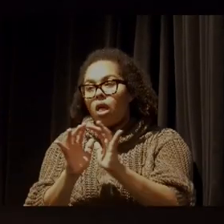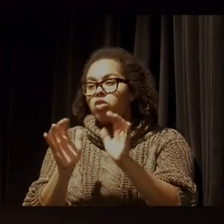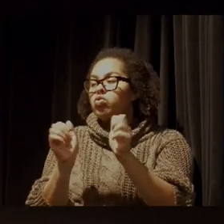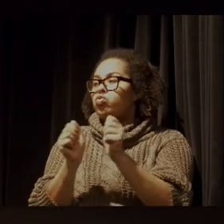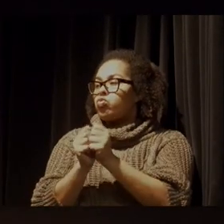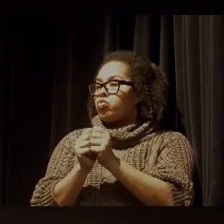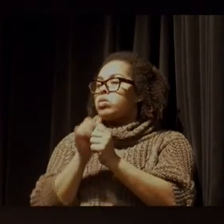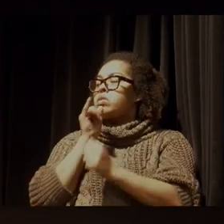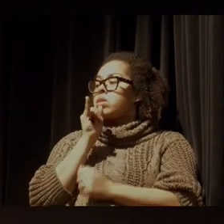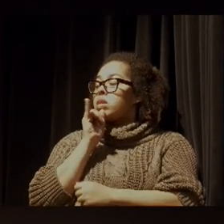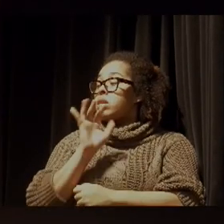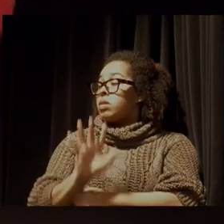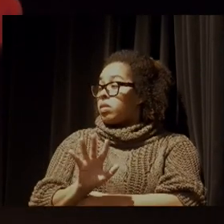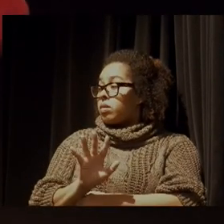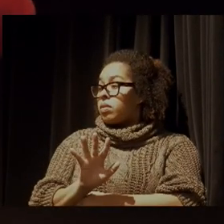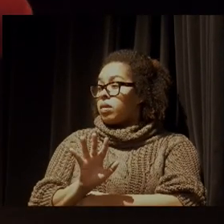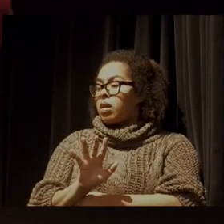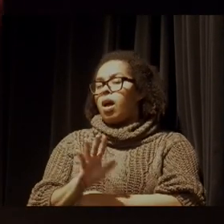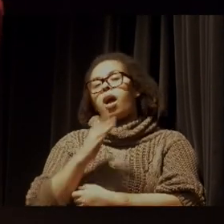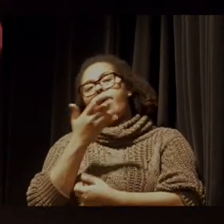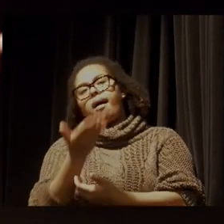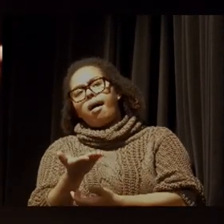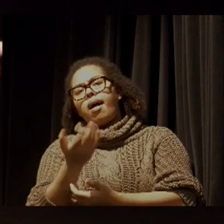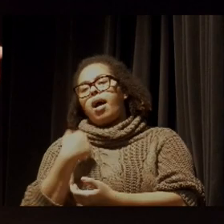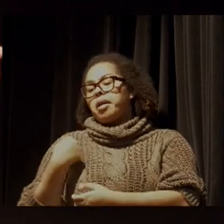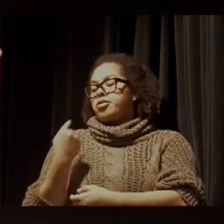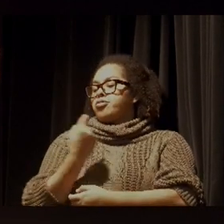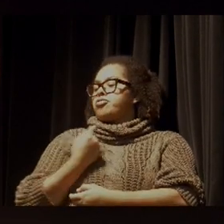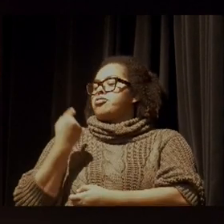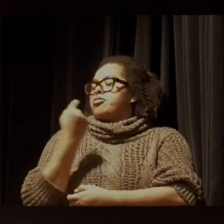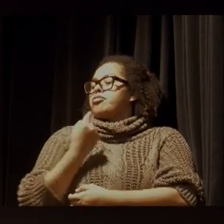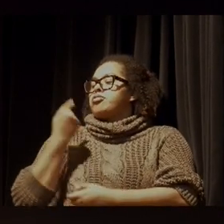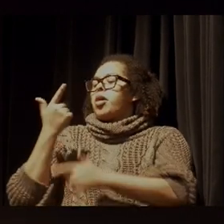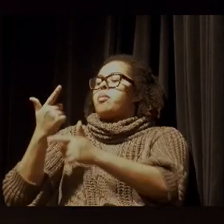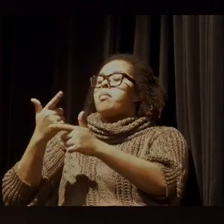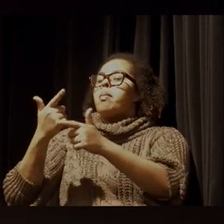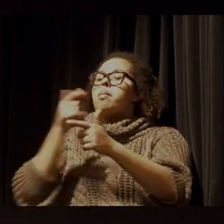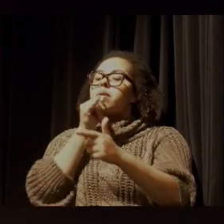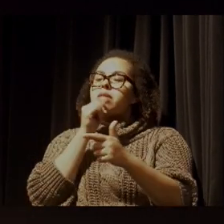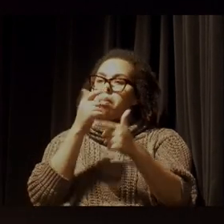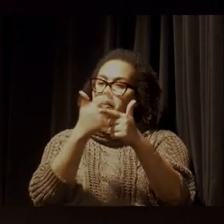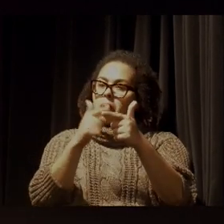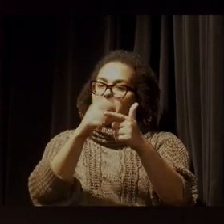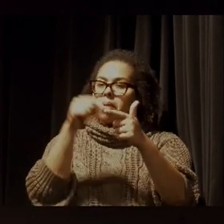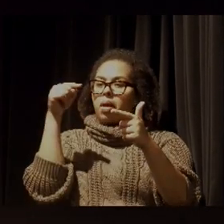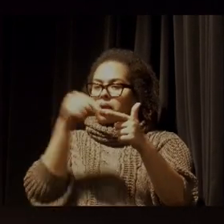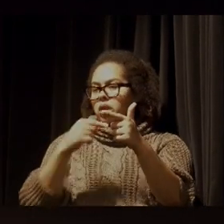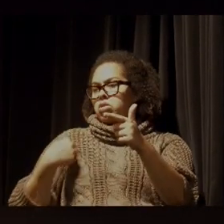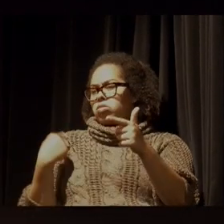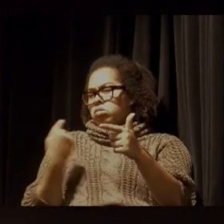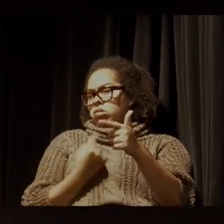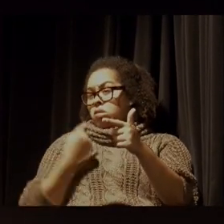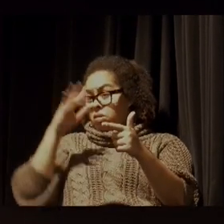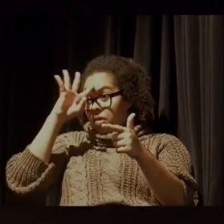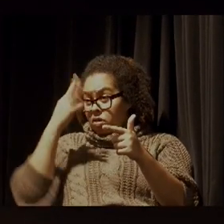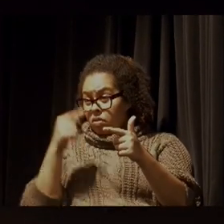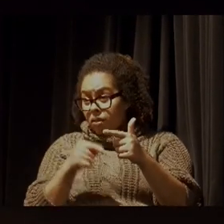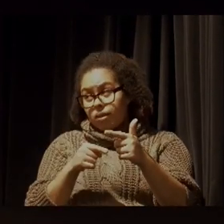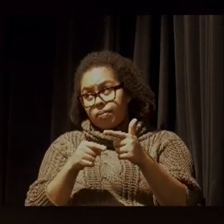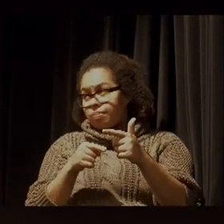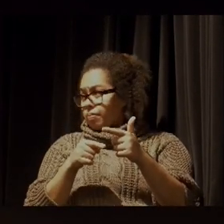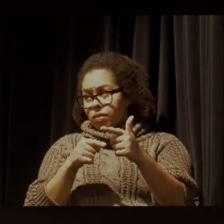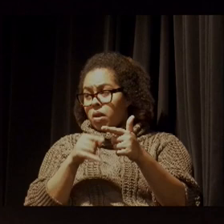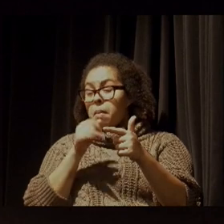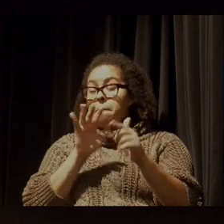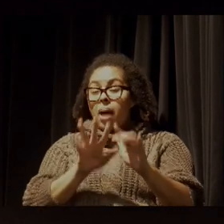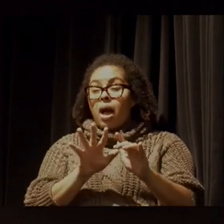apesar de saber que não é a solução do individual que vai resolver, a gente sabe como as pessoas ficam